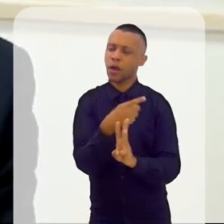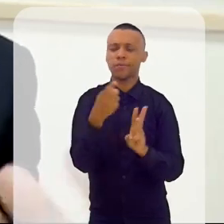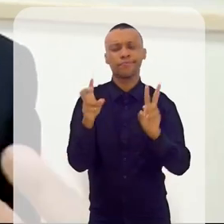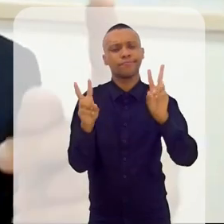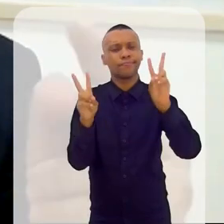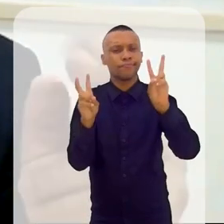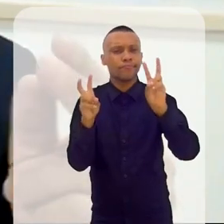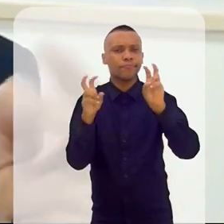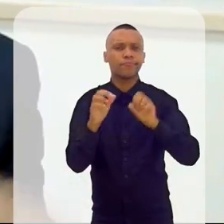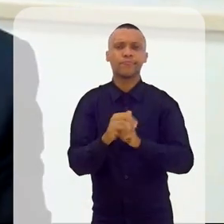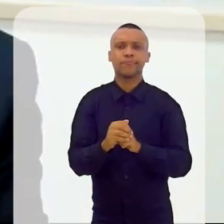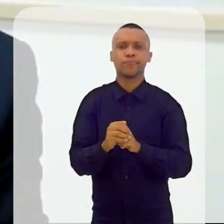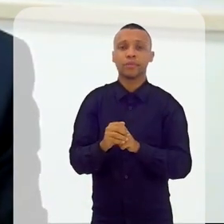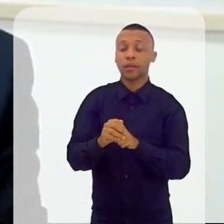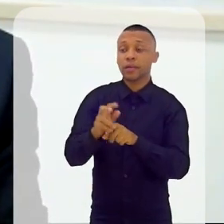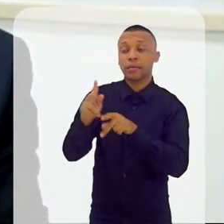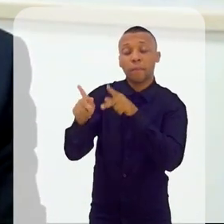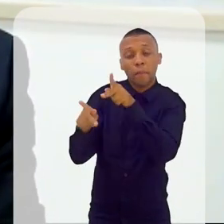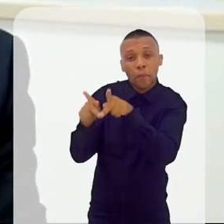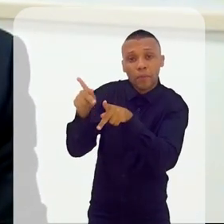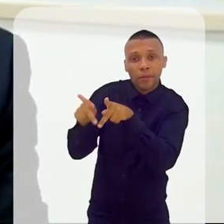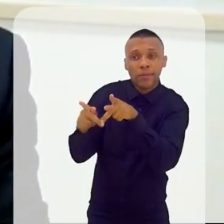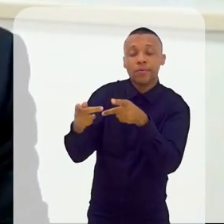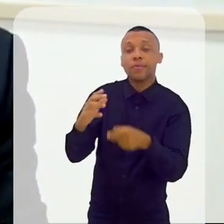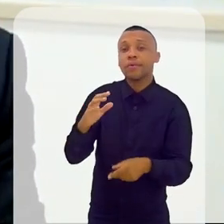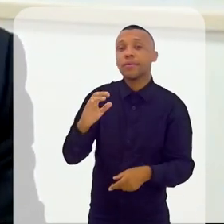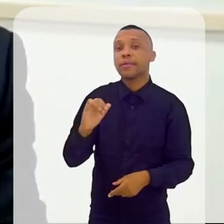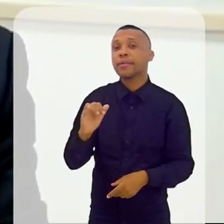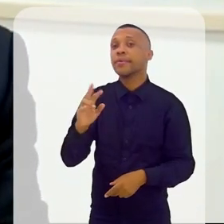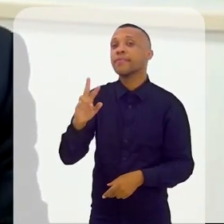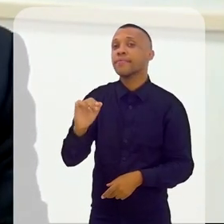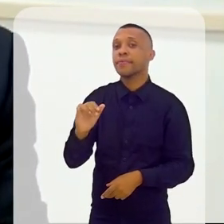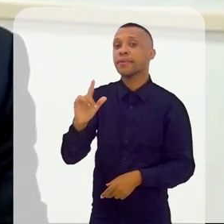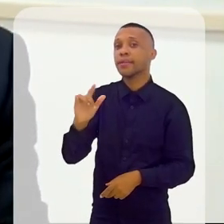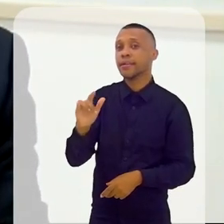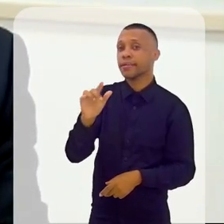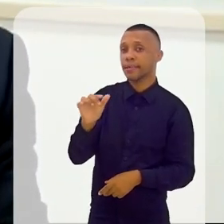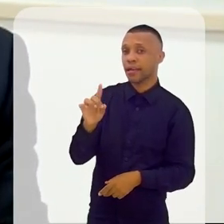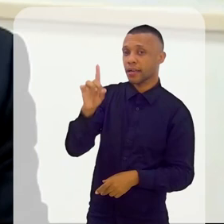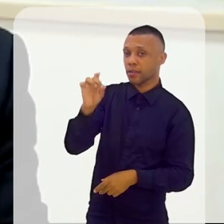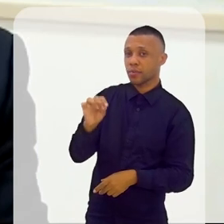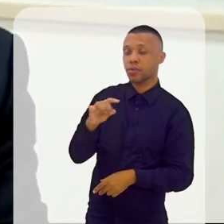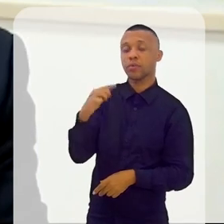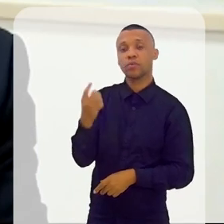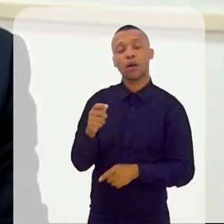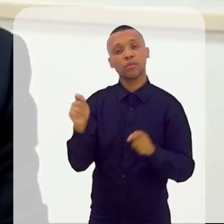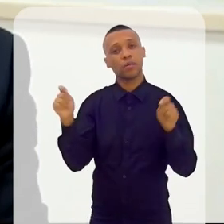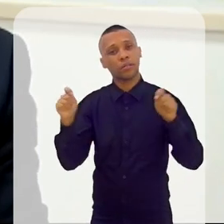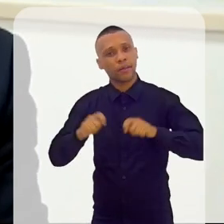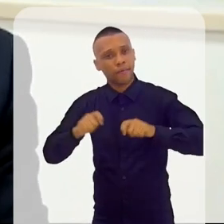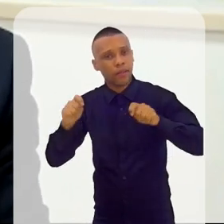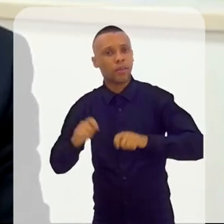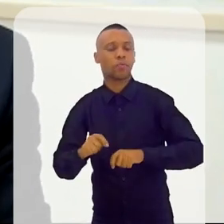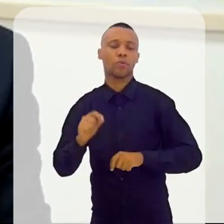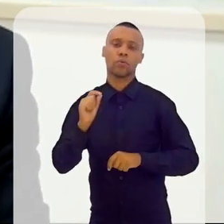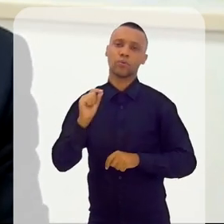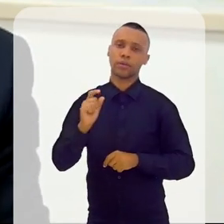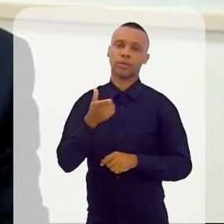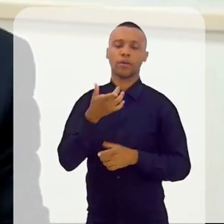ditos, entre aspas, civilizados, deveríamos nos